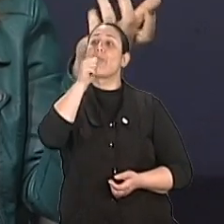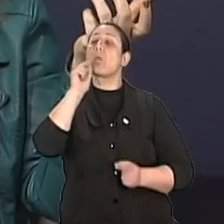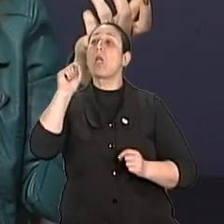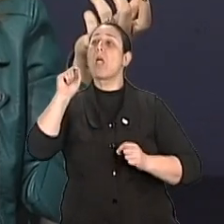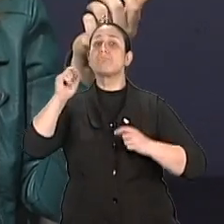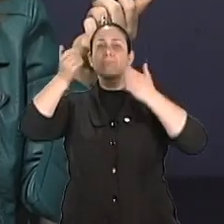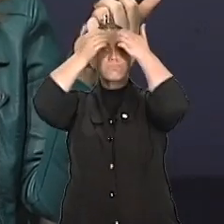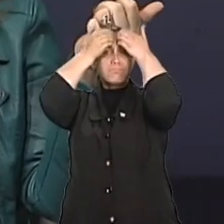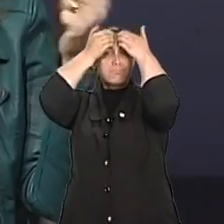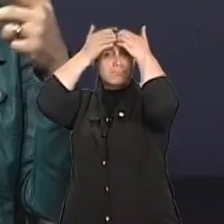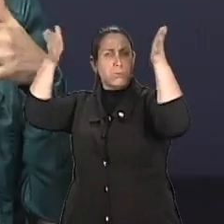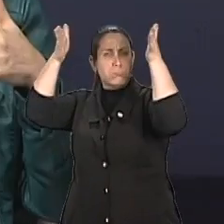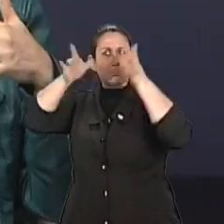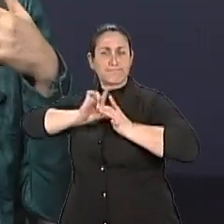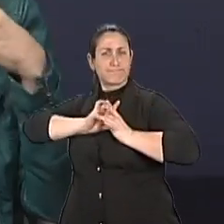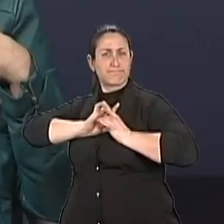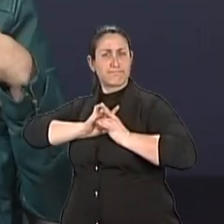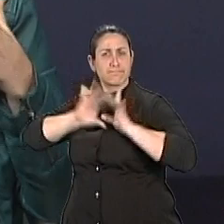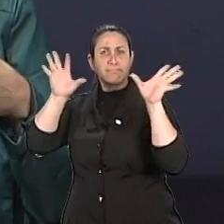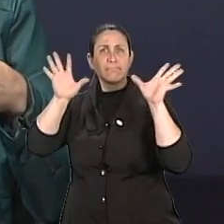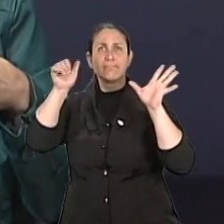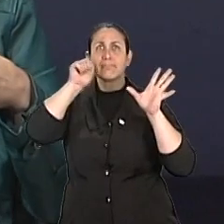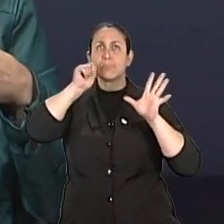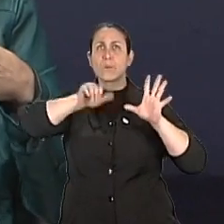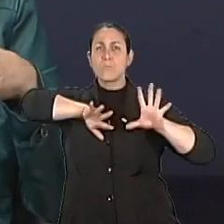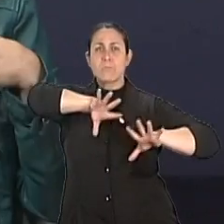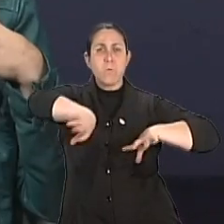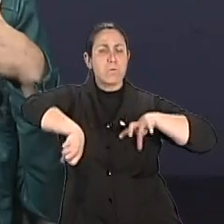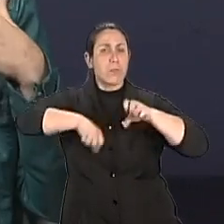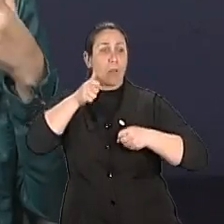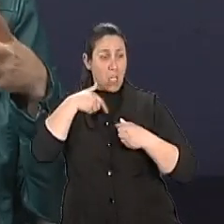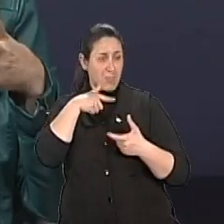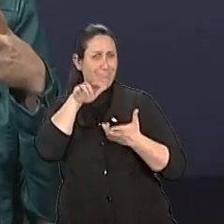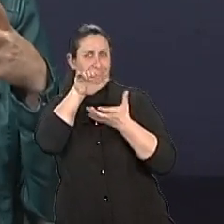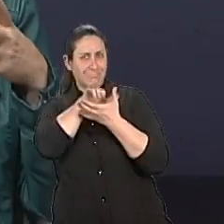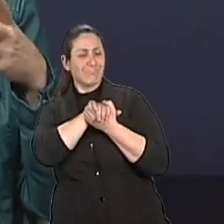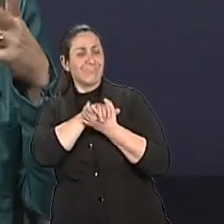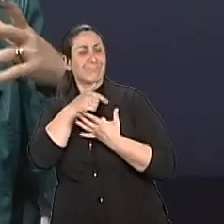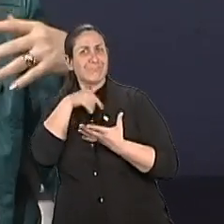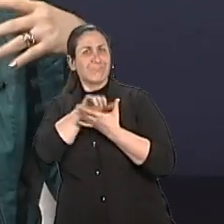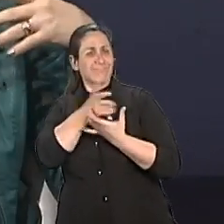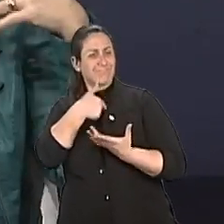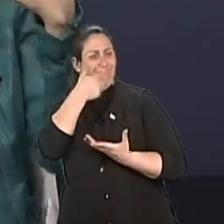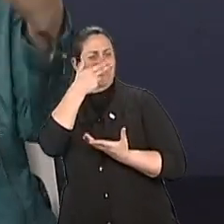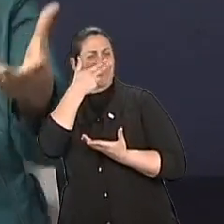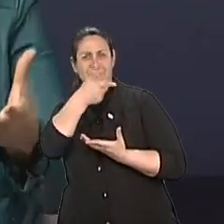um alívio, né? As mulheres buscam na separação a possibilidade de